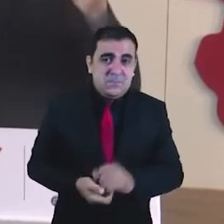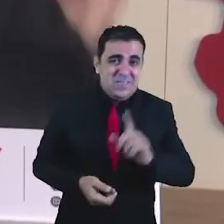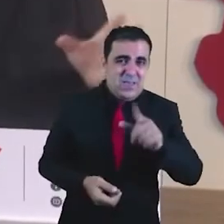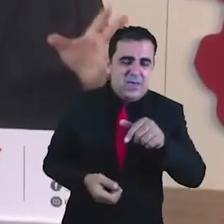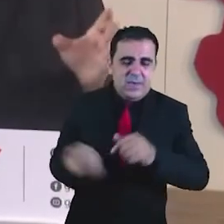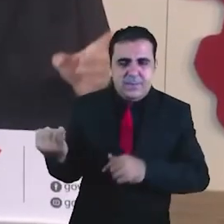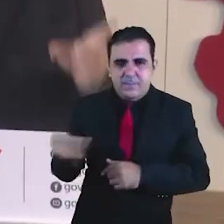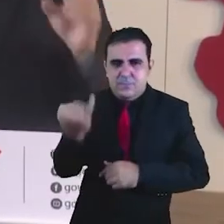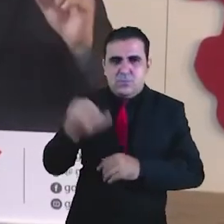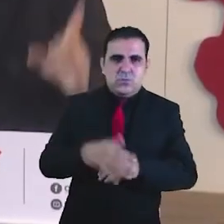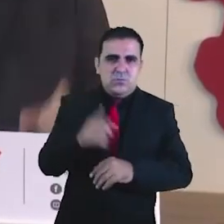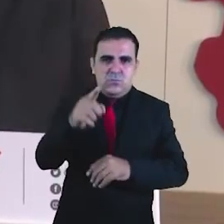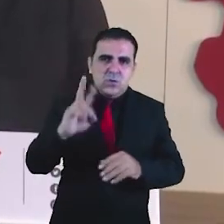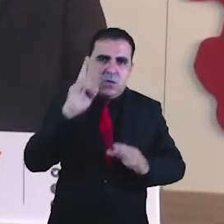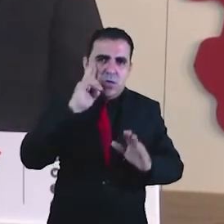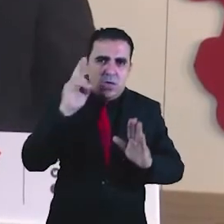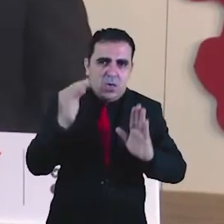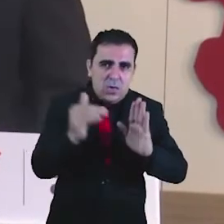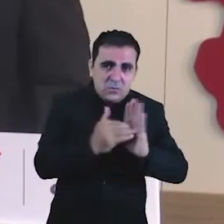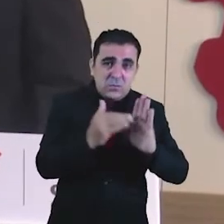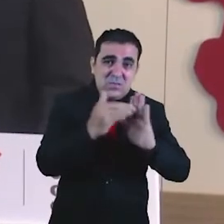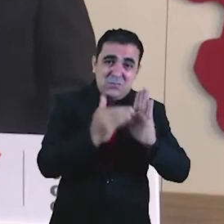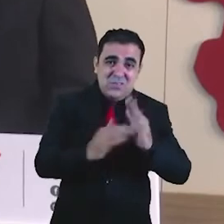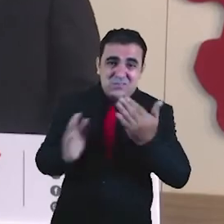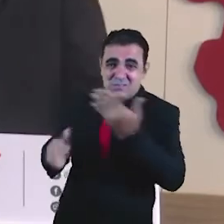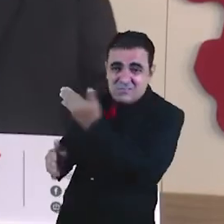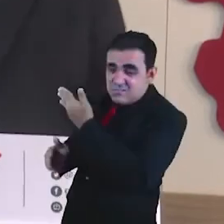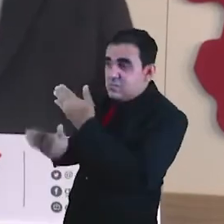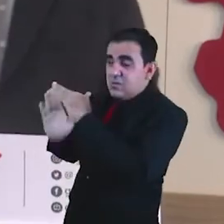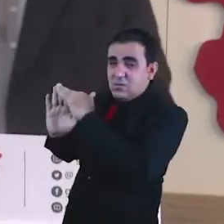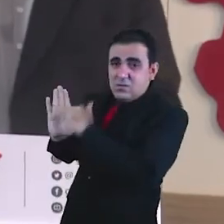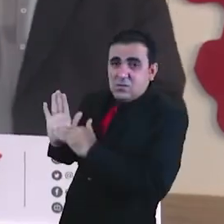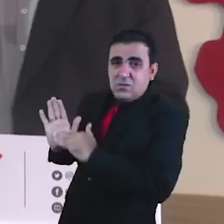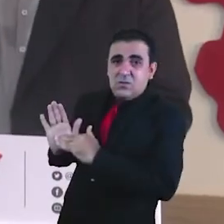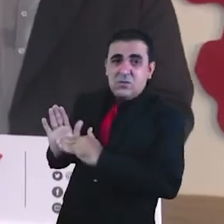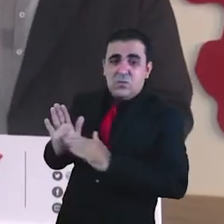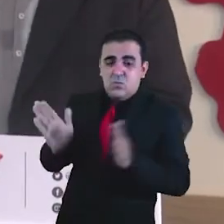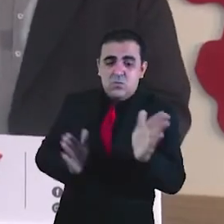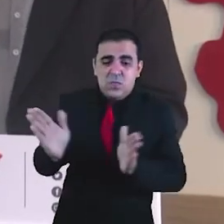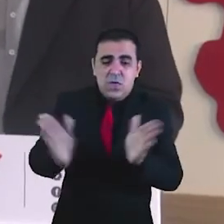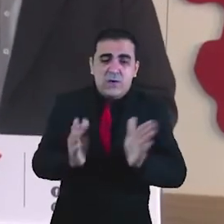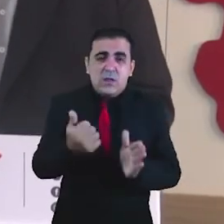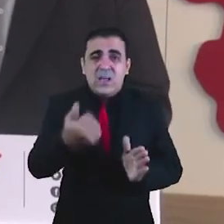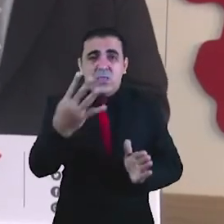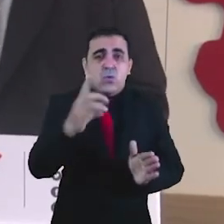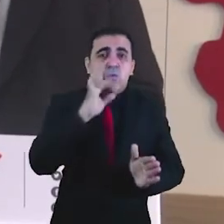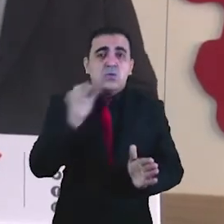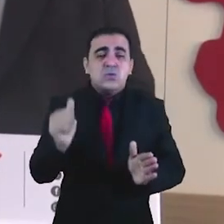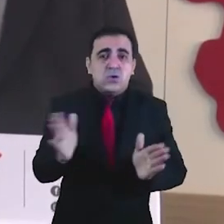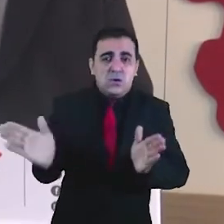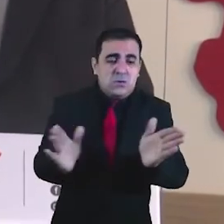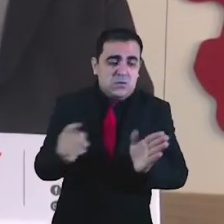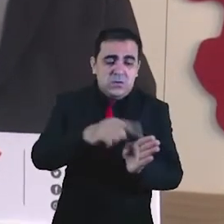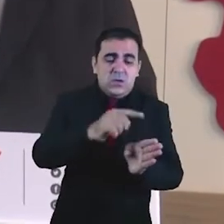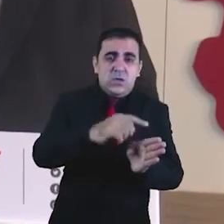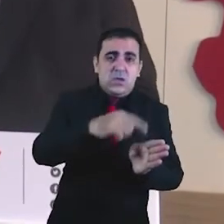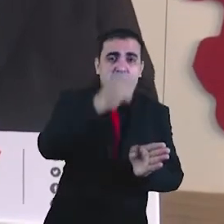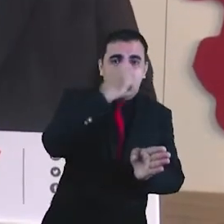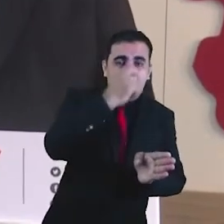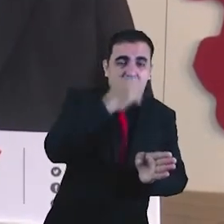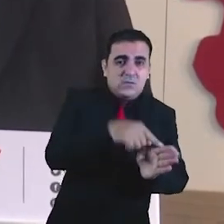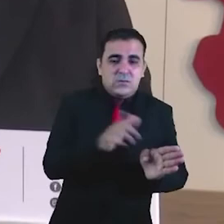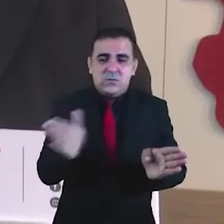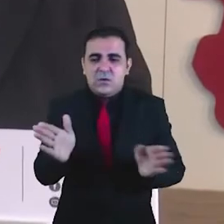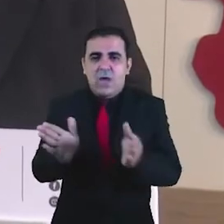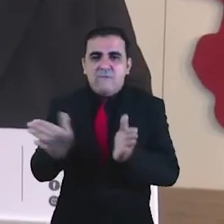É fundamental respeitar isso que está escrito aqui. Um intervalo de 14 dias entre vacina contra a gripe e a